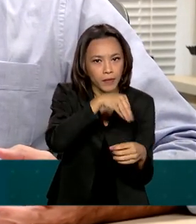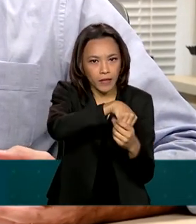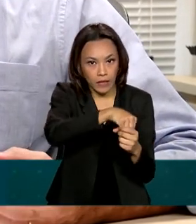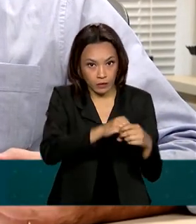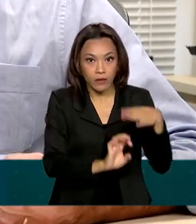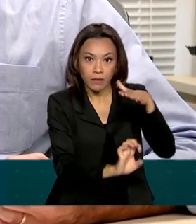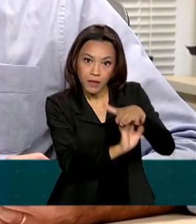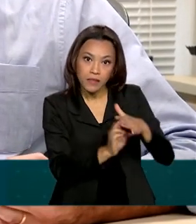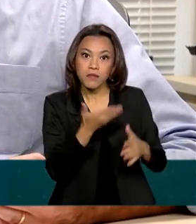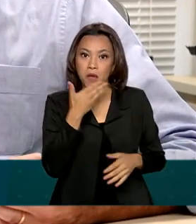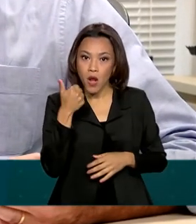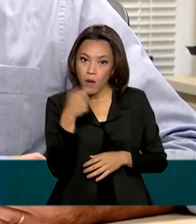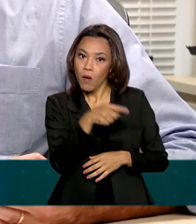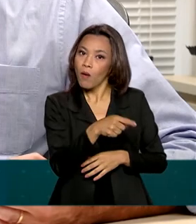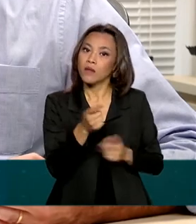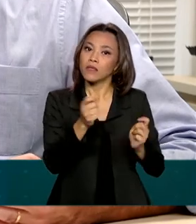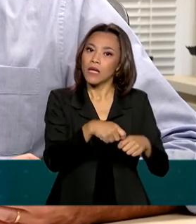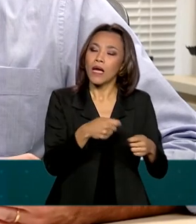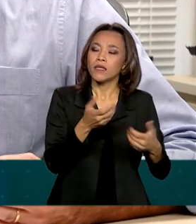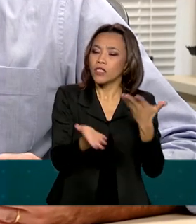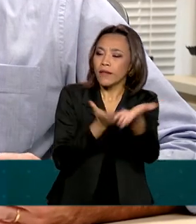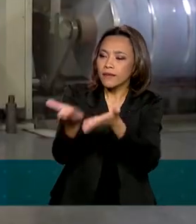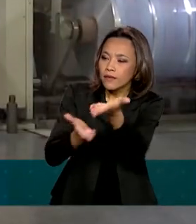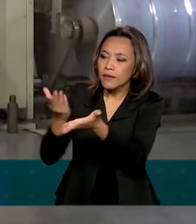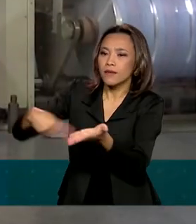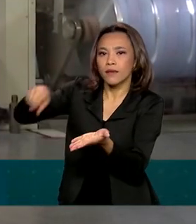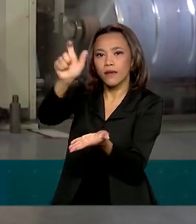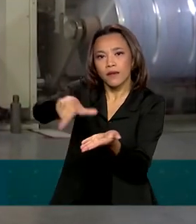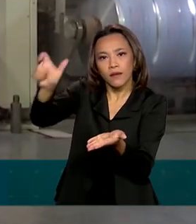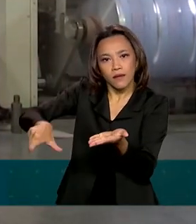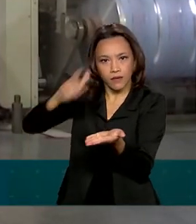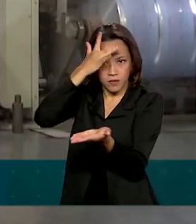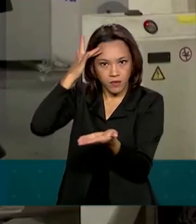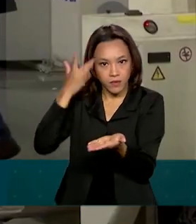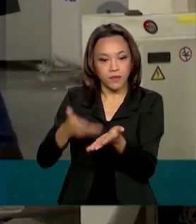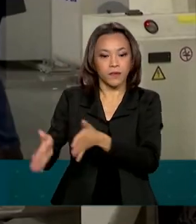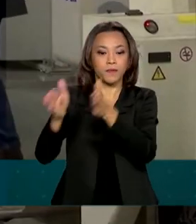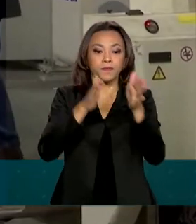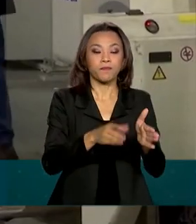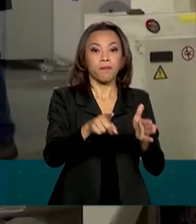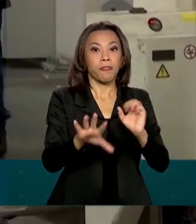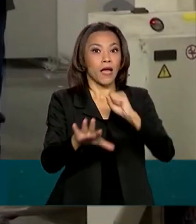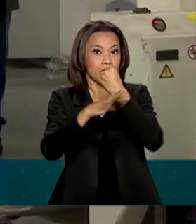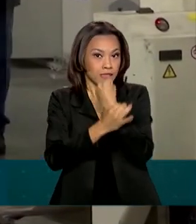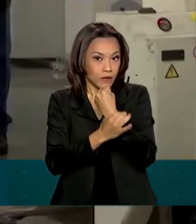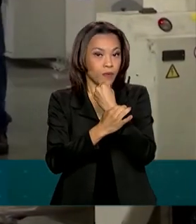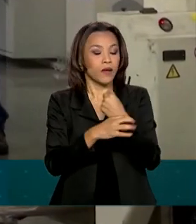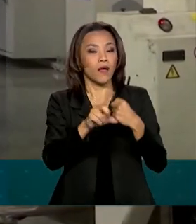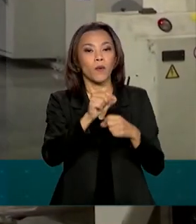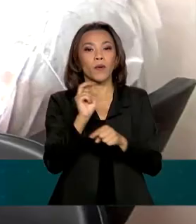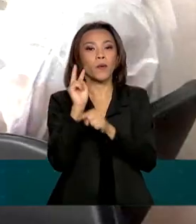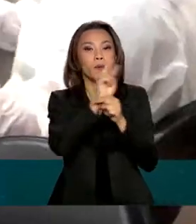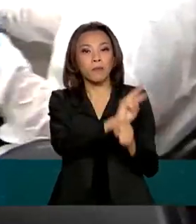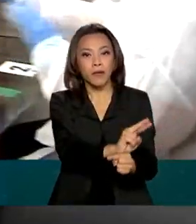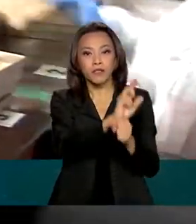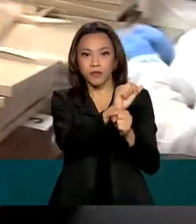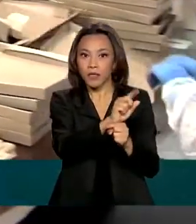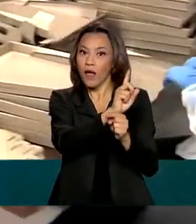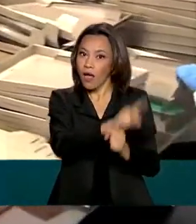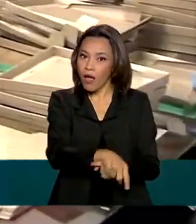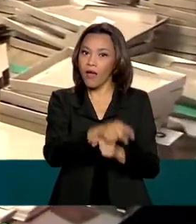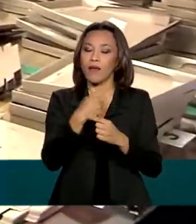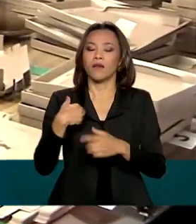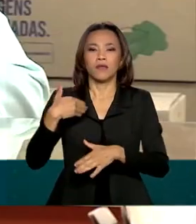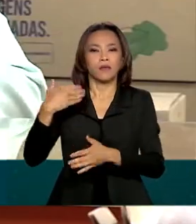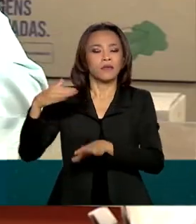terem melhores condições de investir, de atender seus clientes. Garantir o acesso a crédito foi uma das iniciativas promovidas